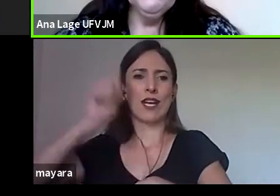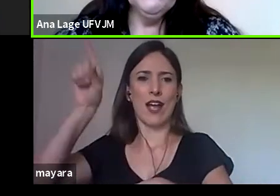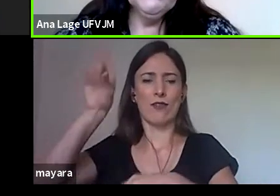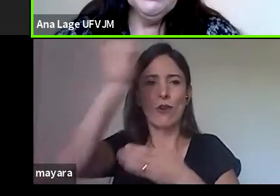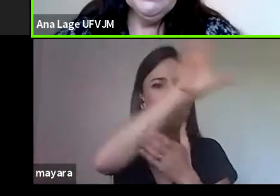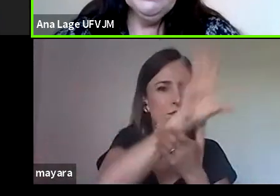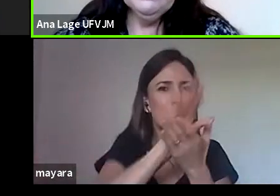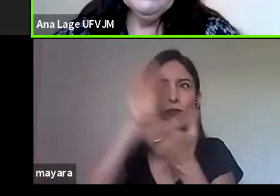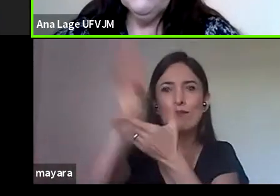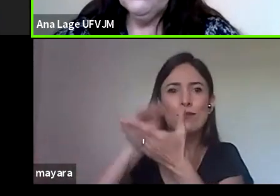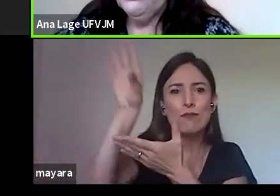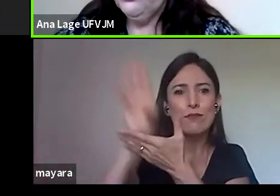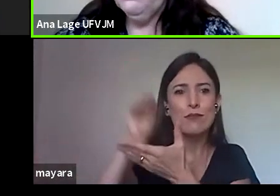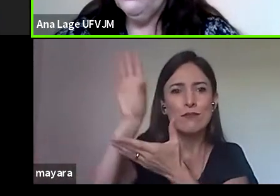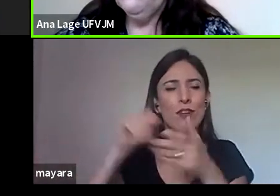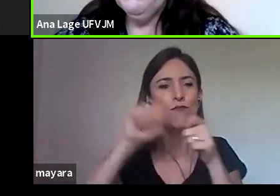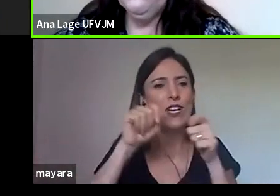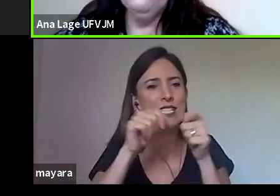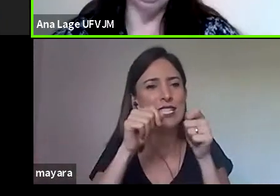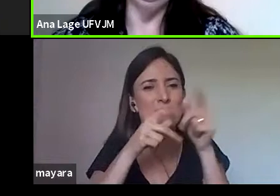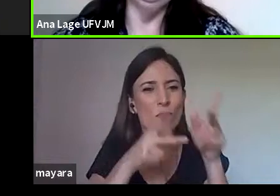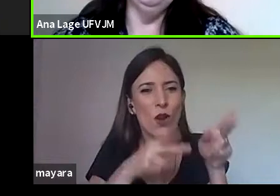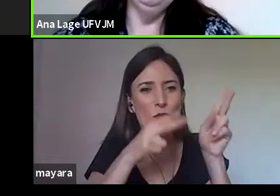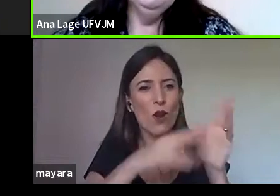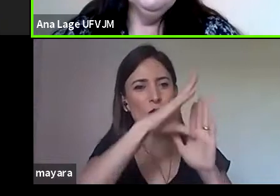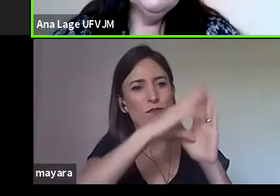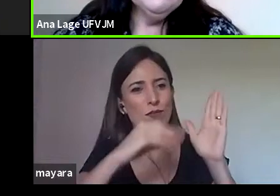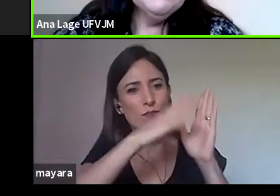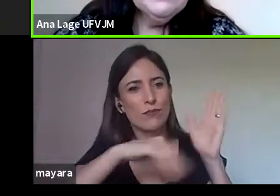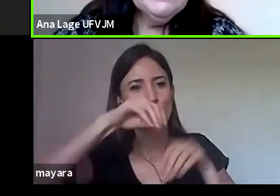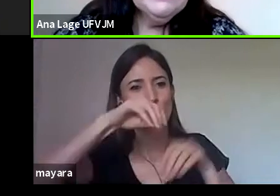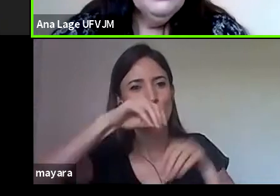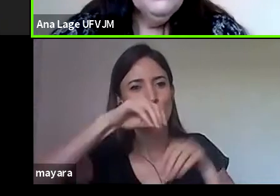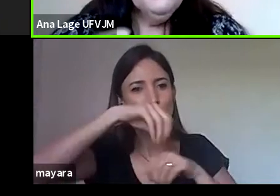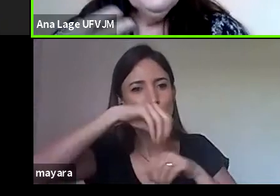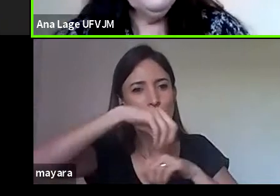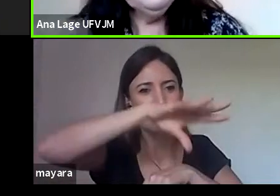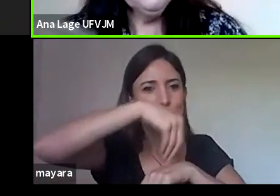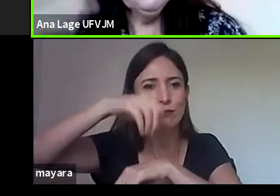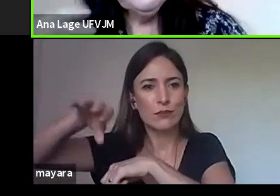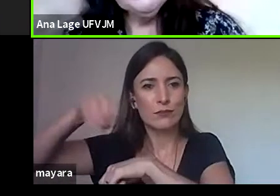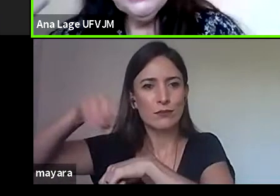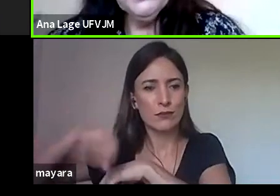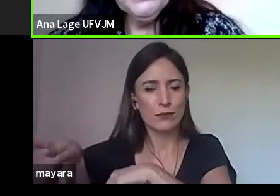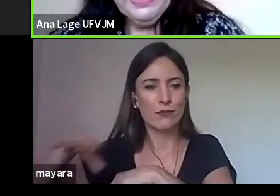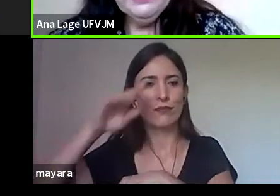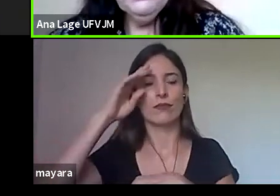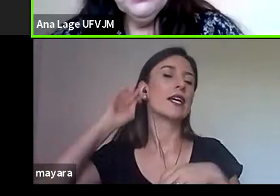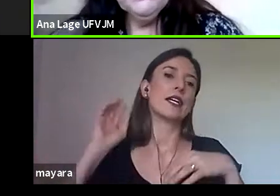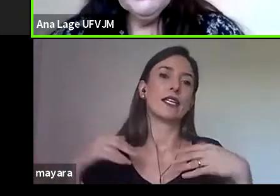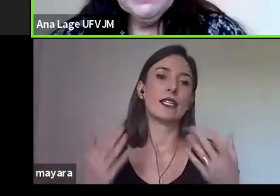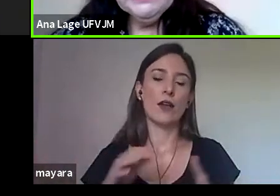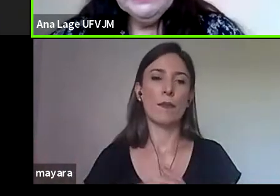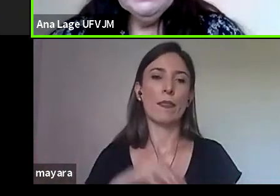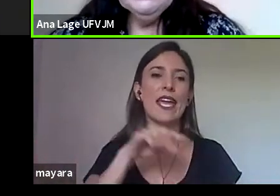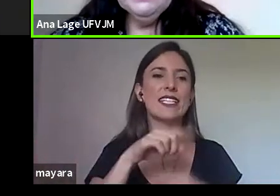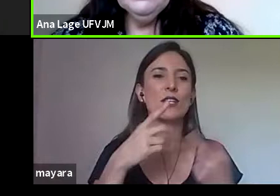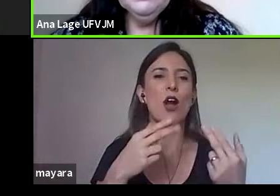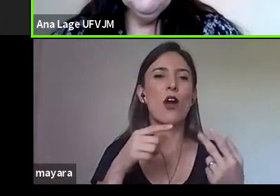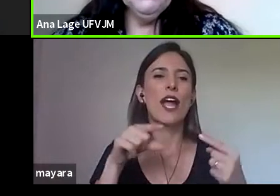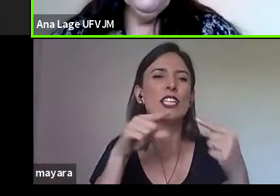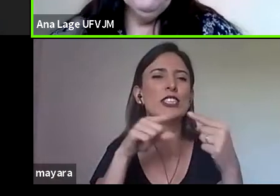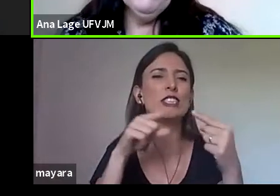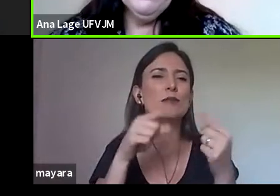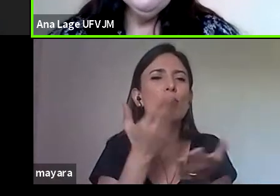estudos que a gente chama de menores, né? Seria o equivalente ao nosso secundário, vamos dizer assim,